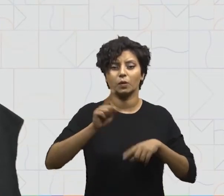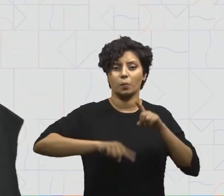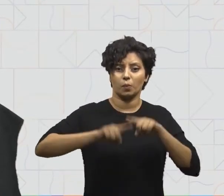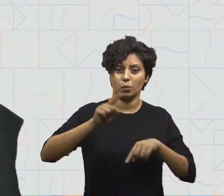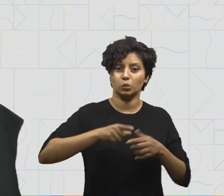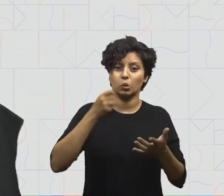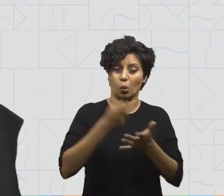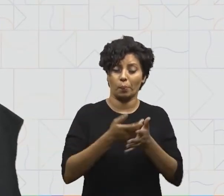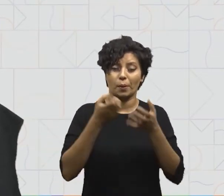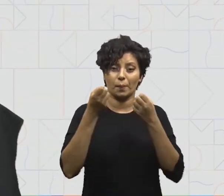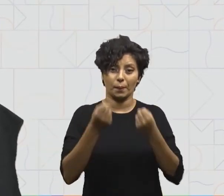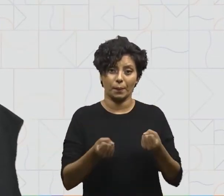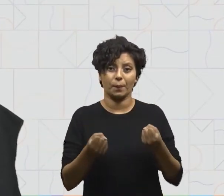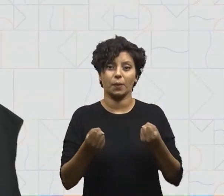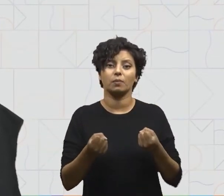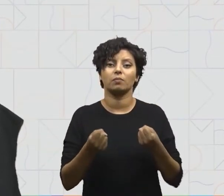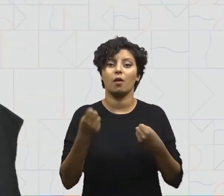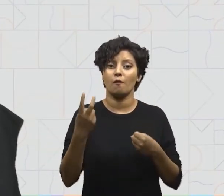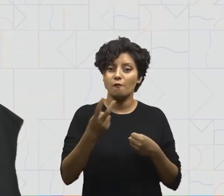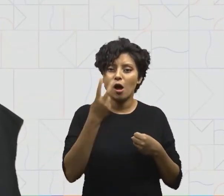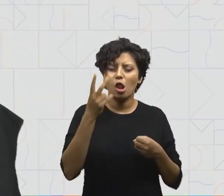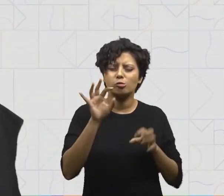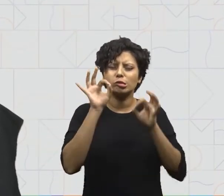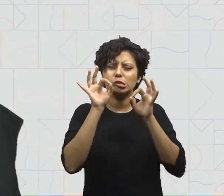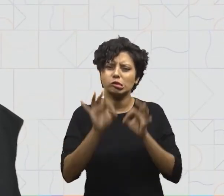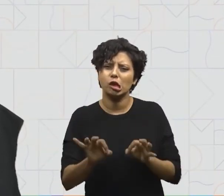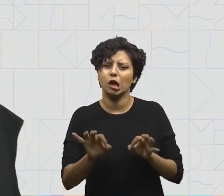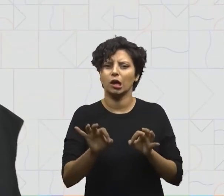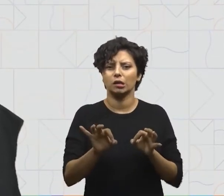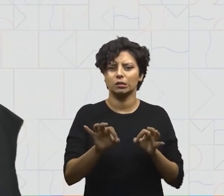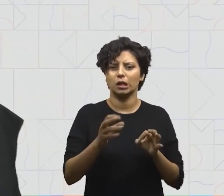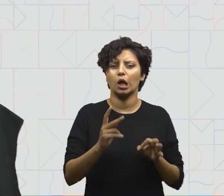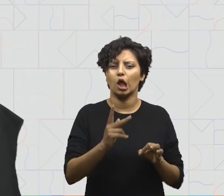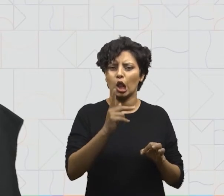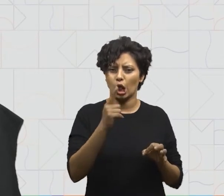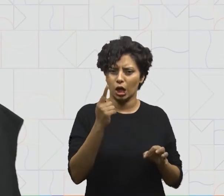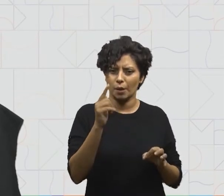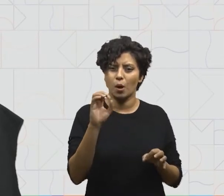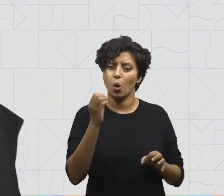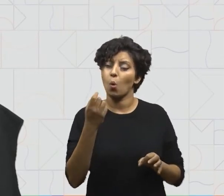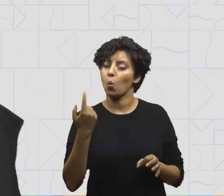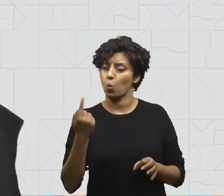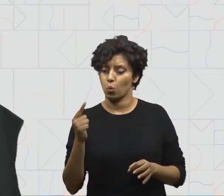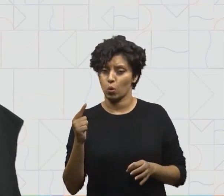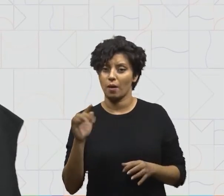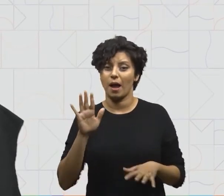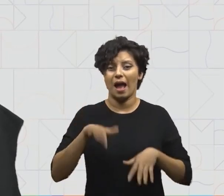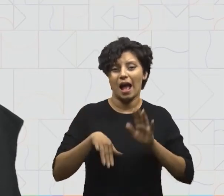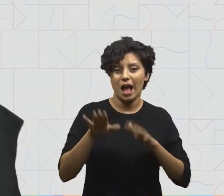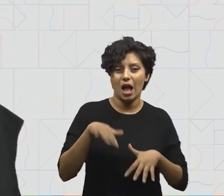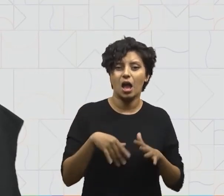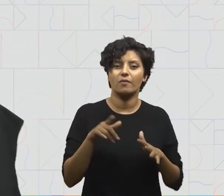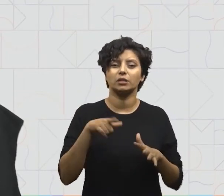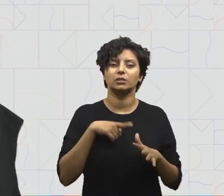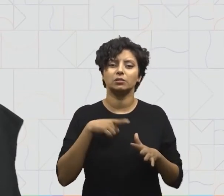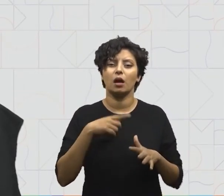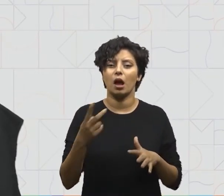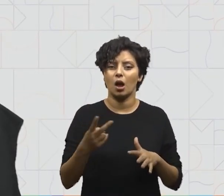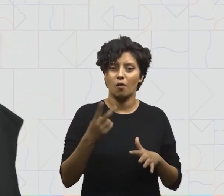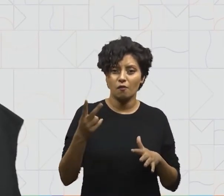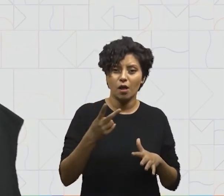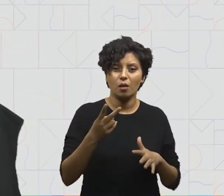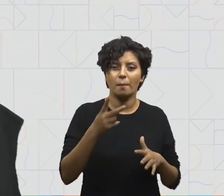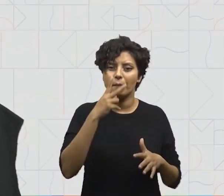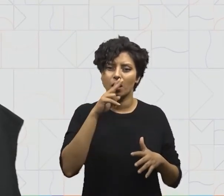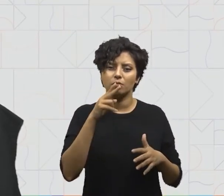que compramos por peso têm um valor exato em quilograma ou grama. Às vezes, ele tem um valor